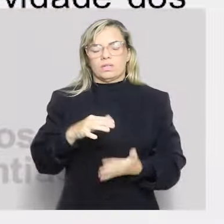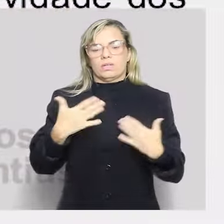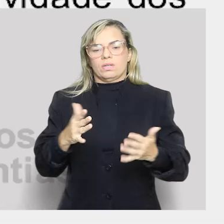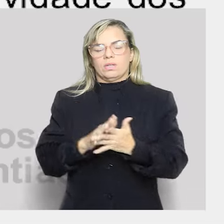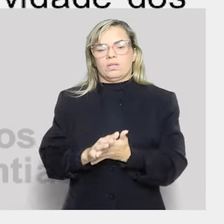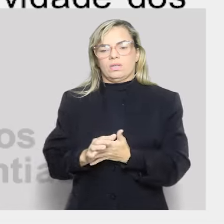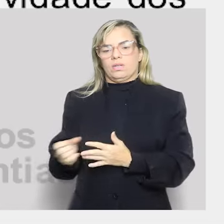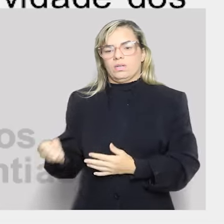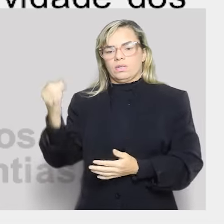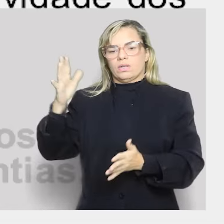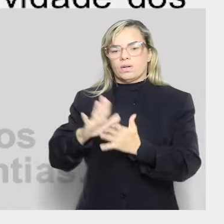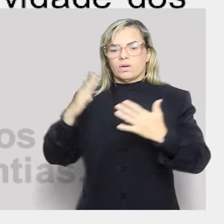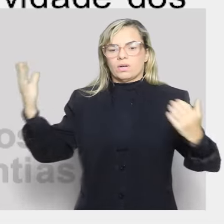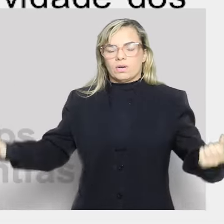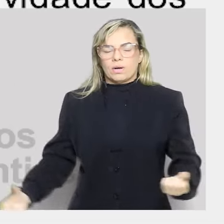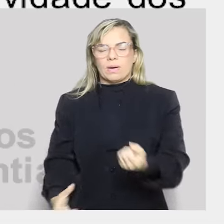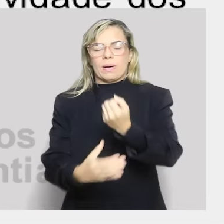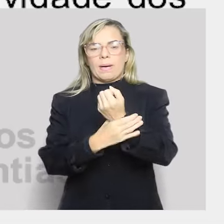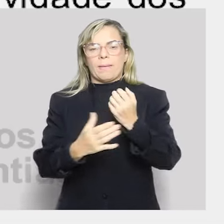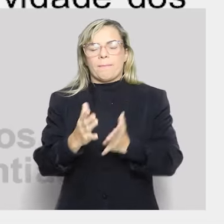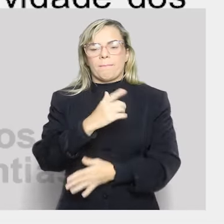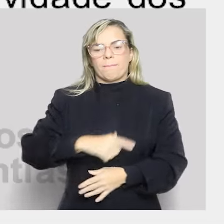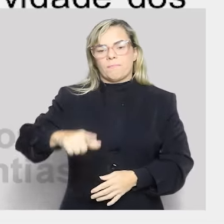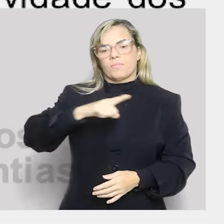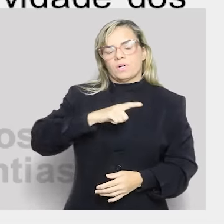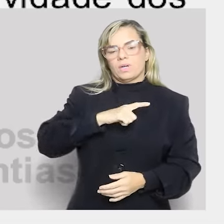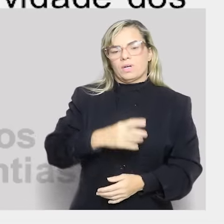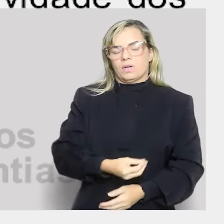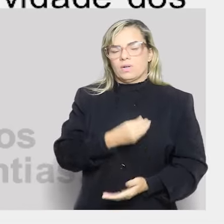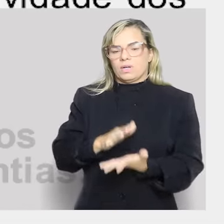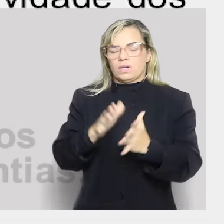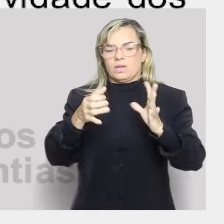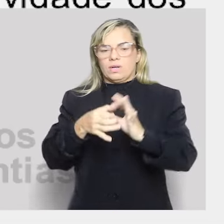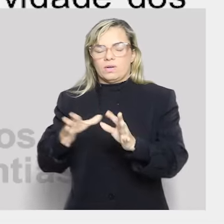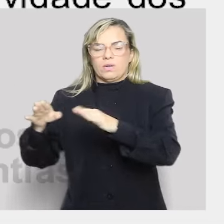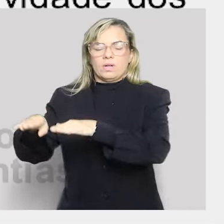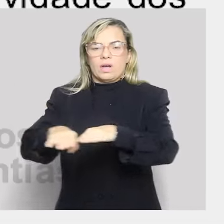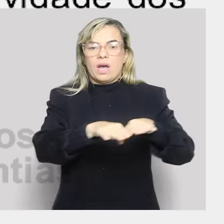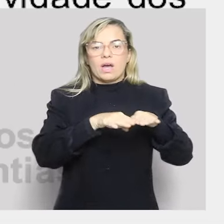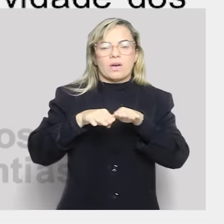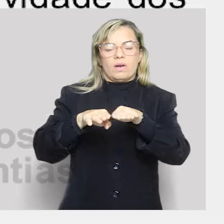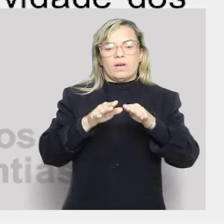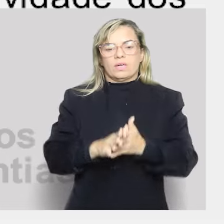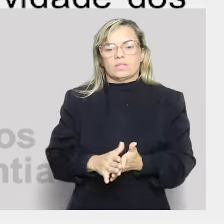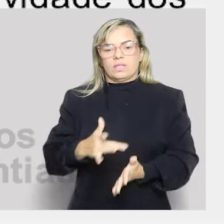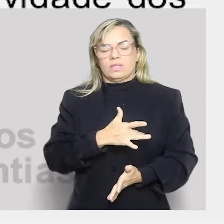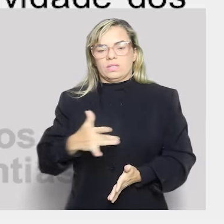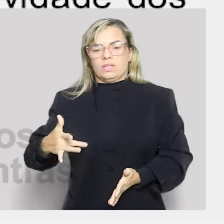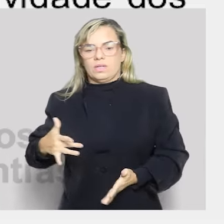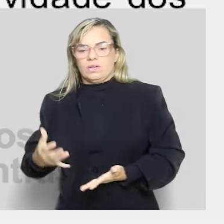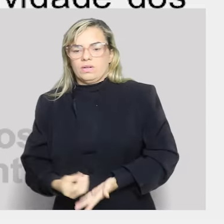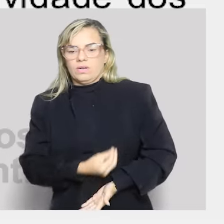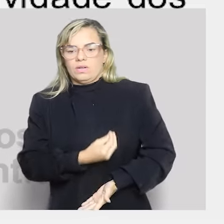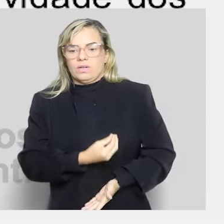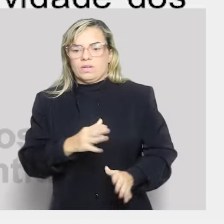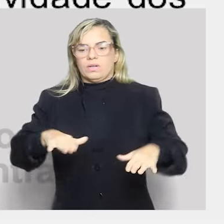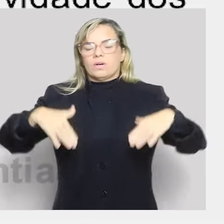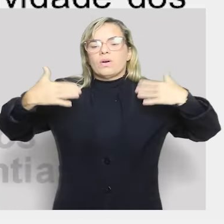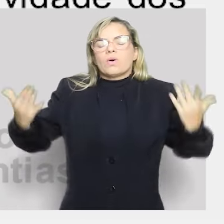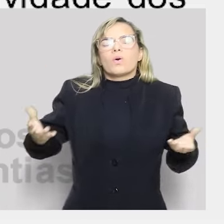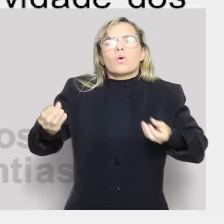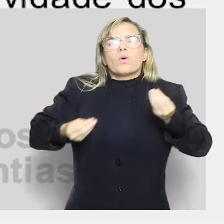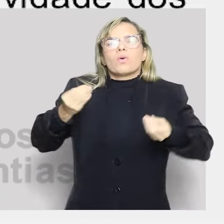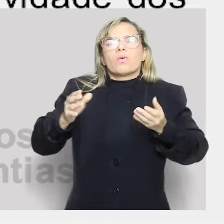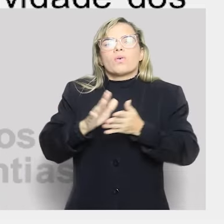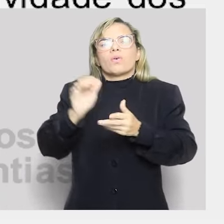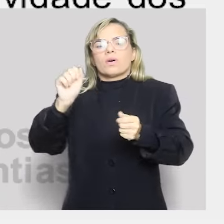o que é garantia fundamental. Se eu tenho direito à vida, à liberdade, à igualdade, à saúde, né? Como é que eu faço para garantir